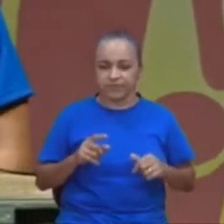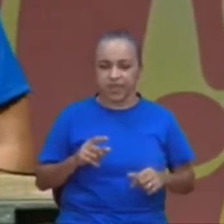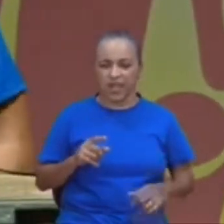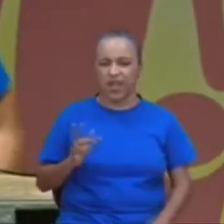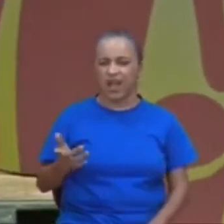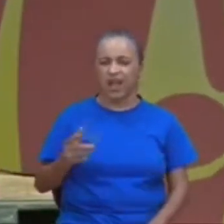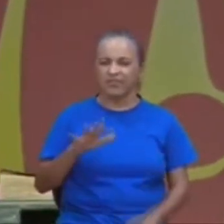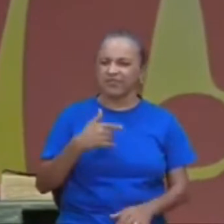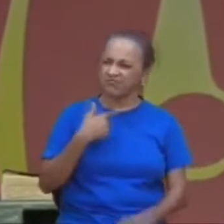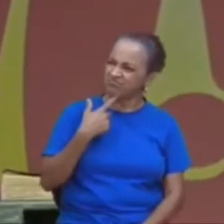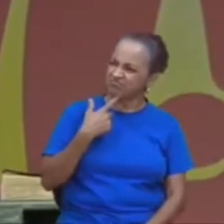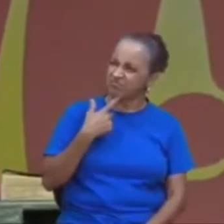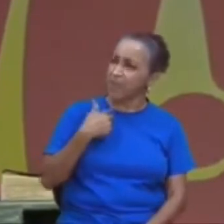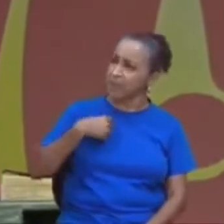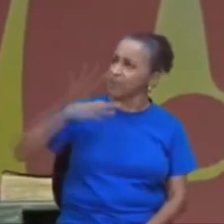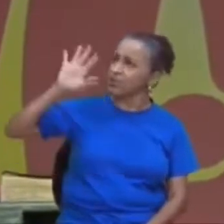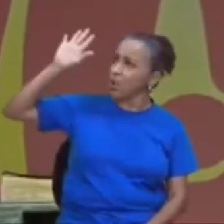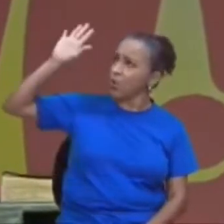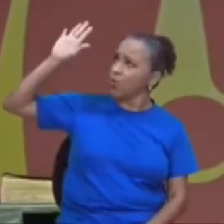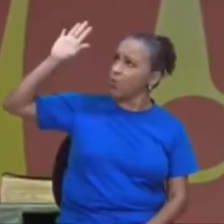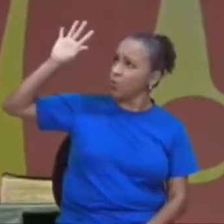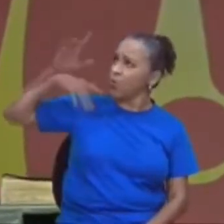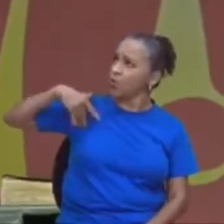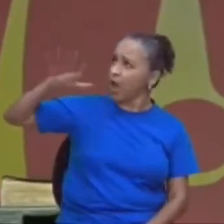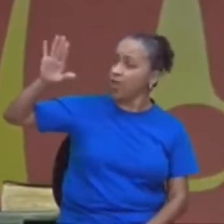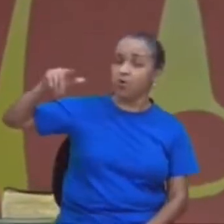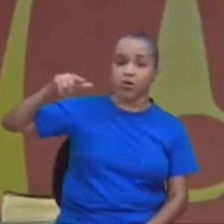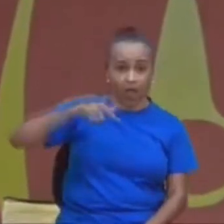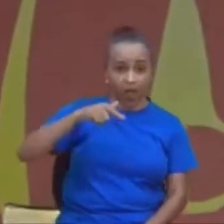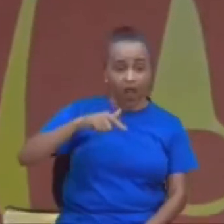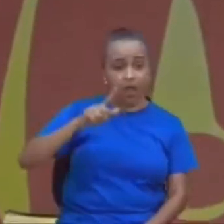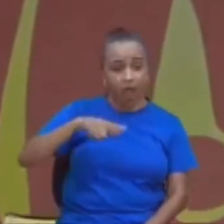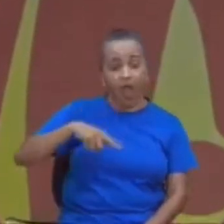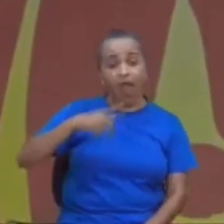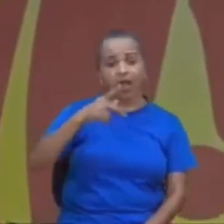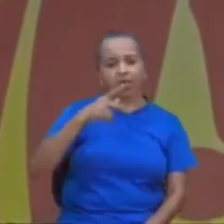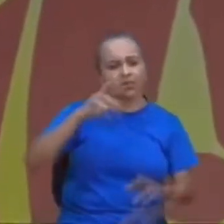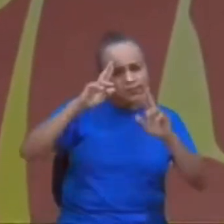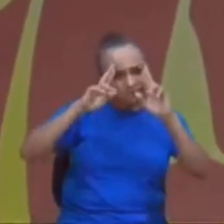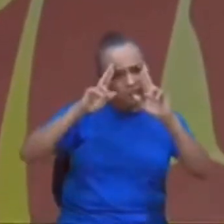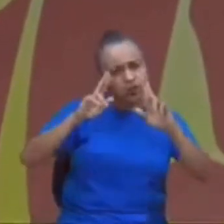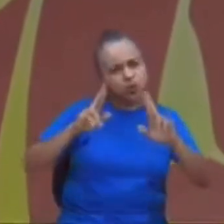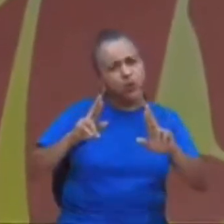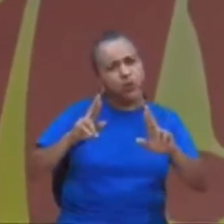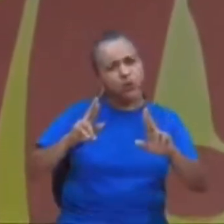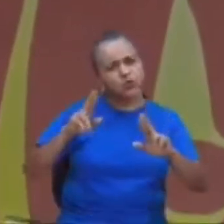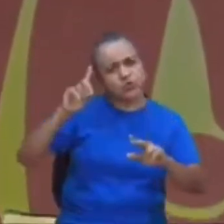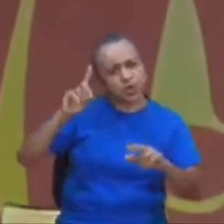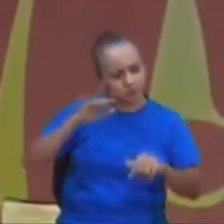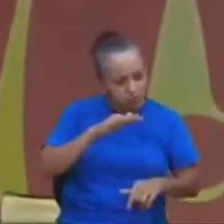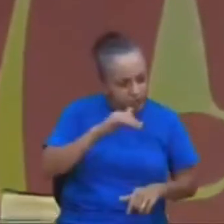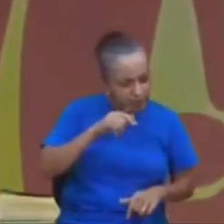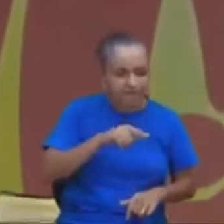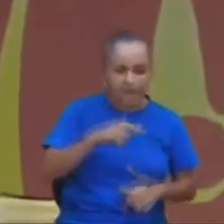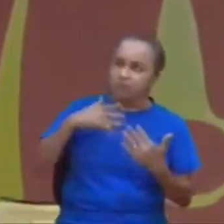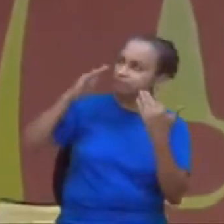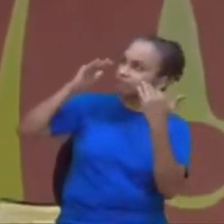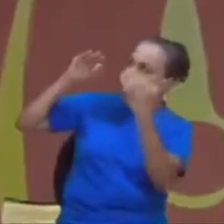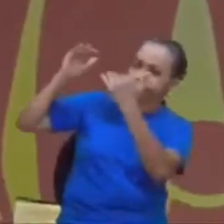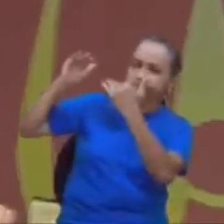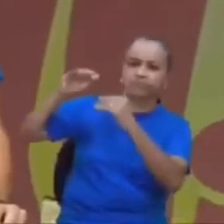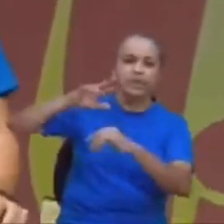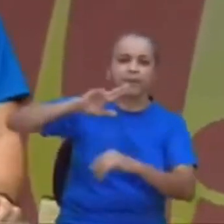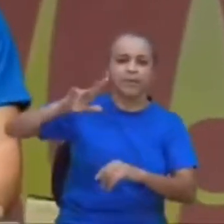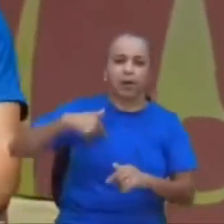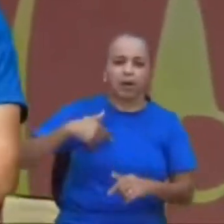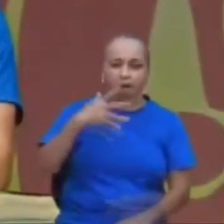sim, foi surpreendente, que Samuel fez, ele era obediente, solícito, respeitoso, ouvia a voz de Deus, mas, isso não é o que mais